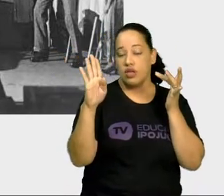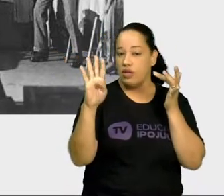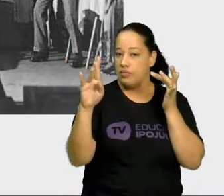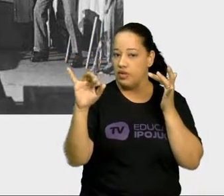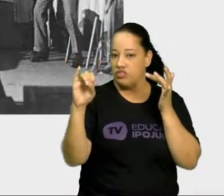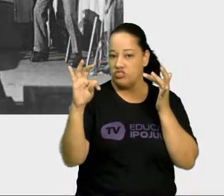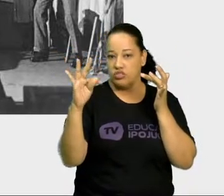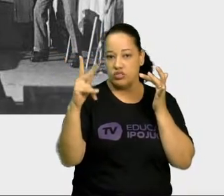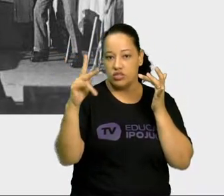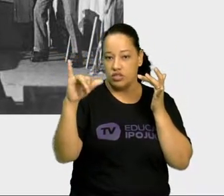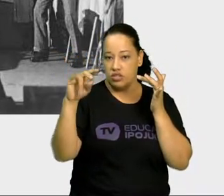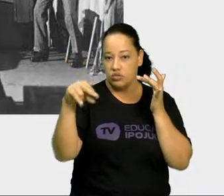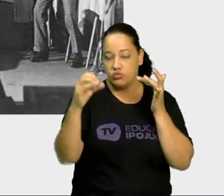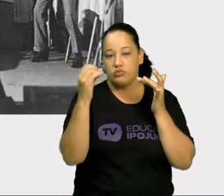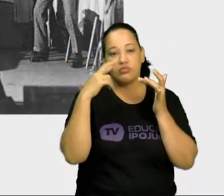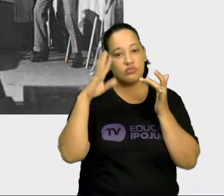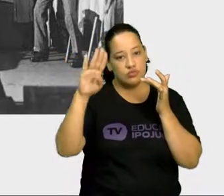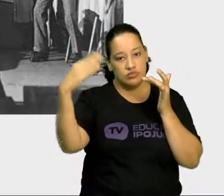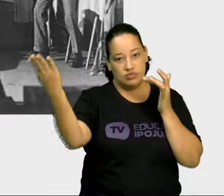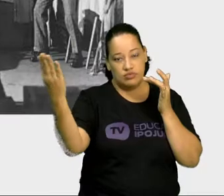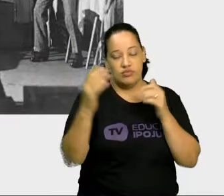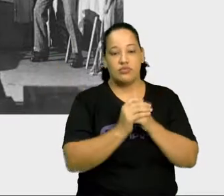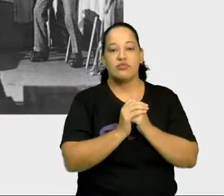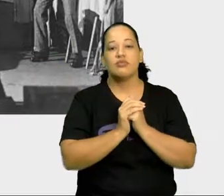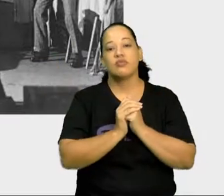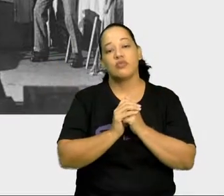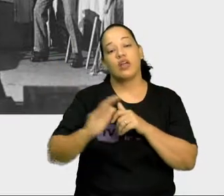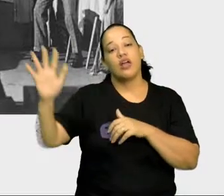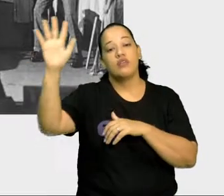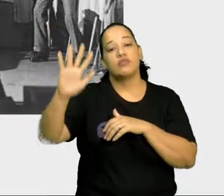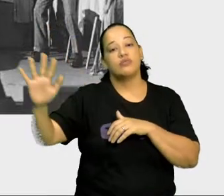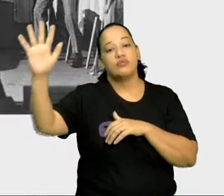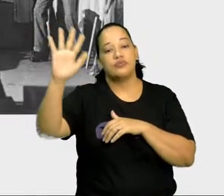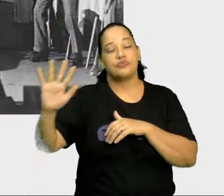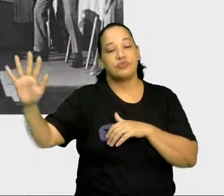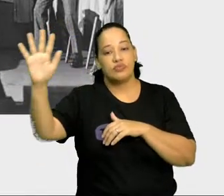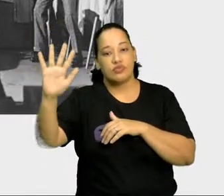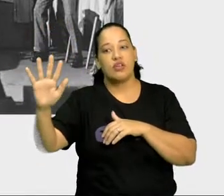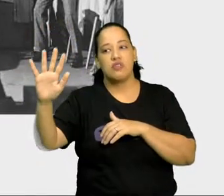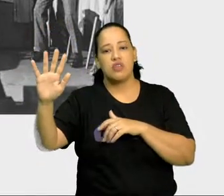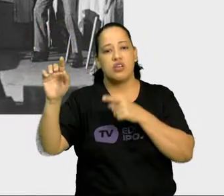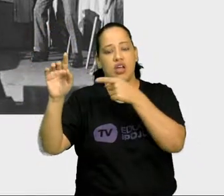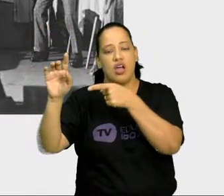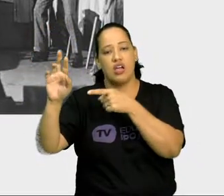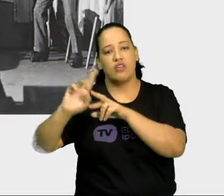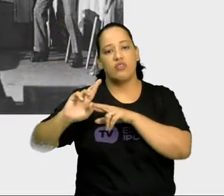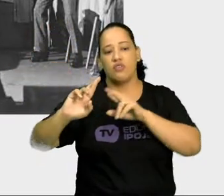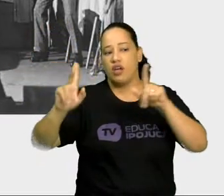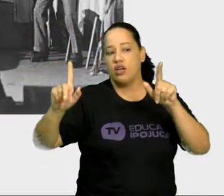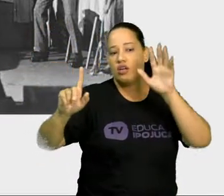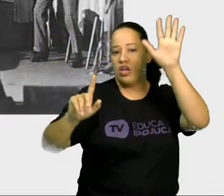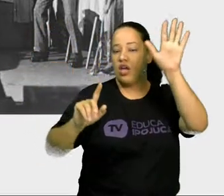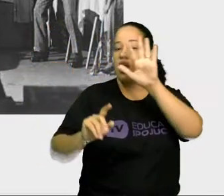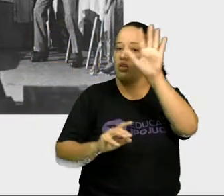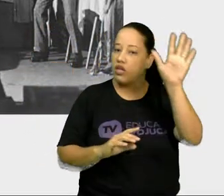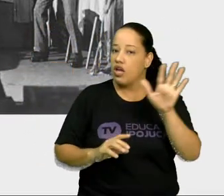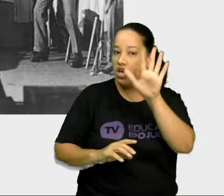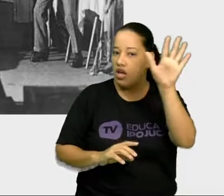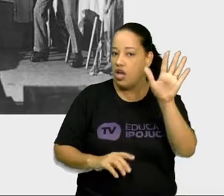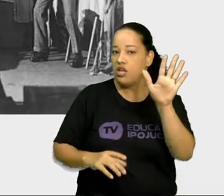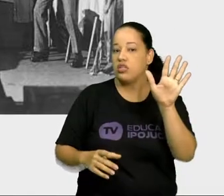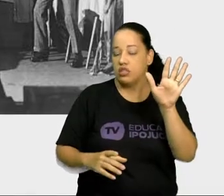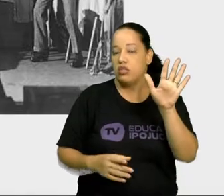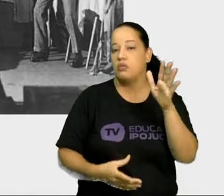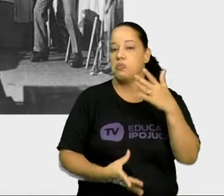Beleza? Vejam que os cenários são bem diferentes. A do teatro realista, ela reproduz a